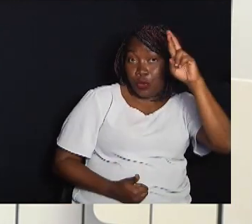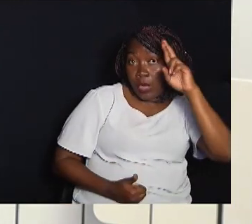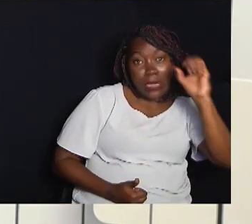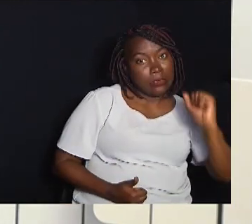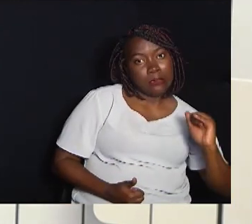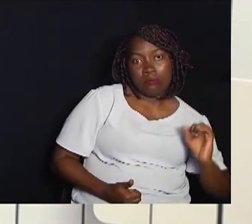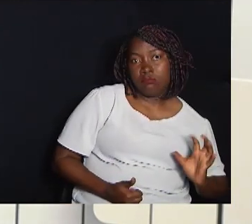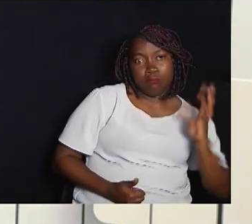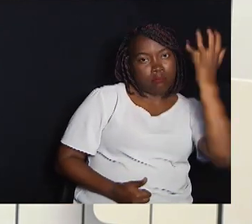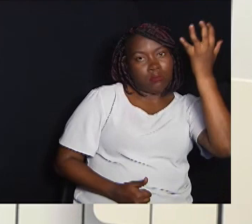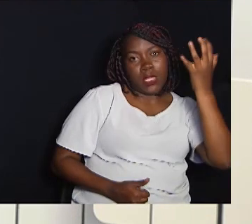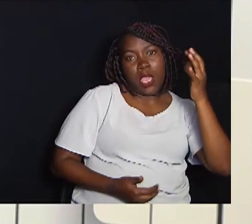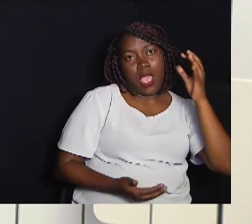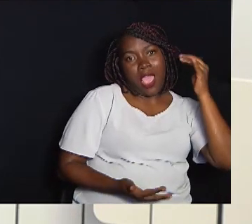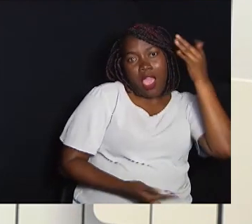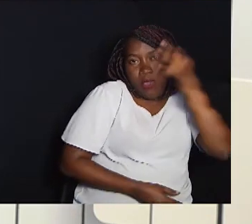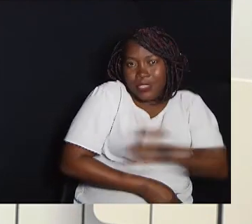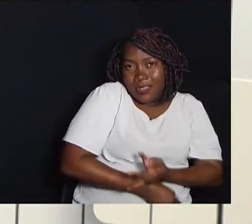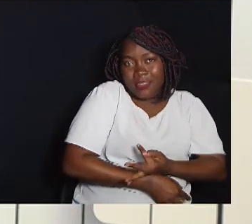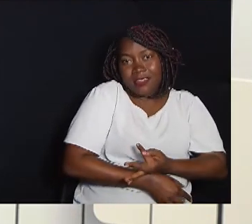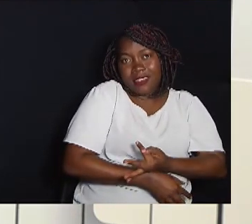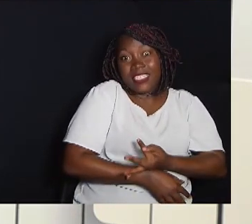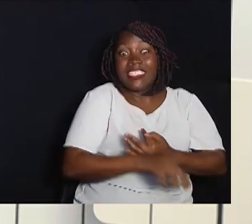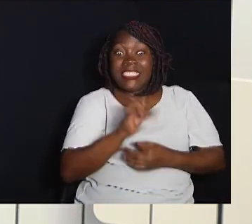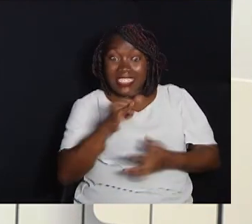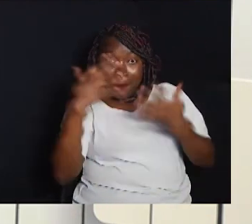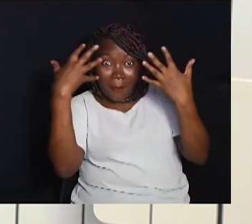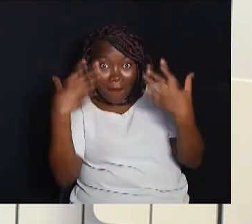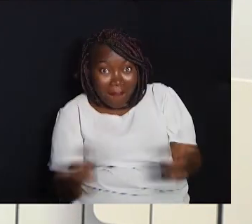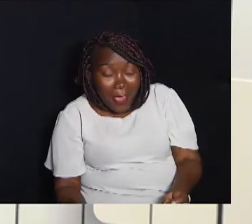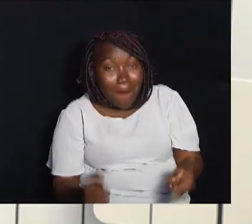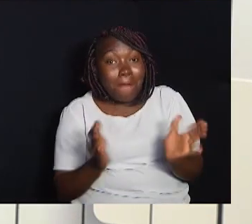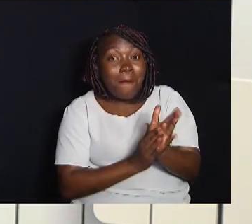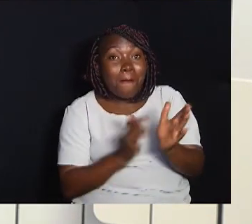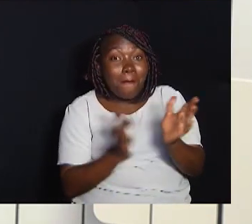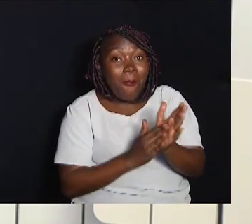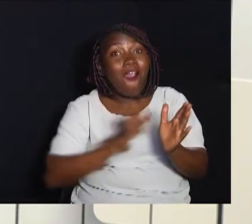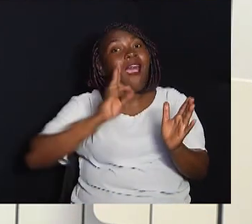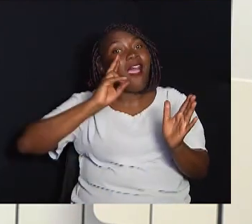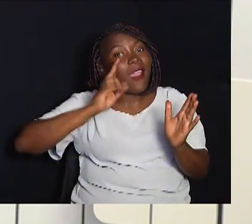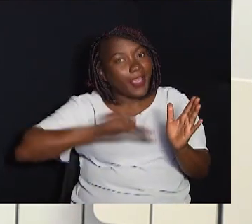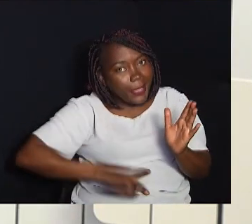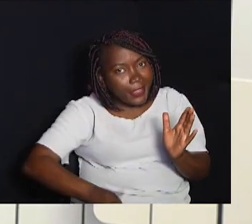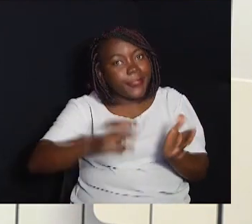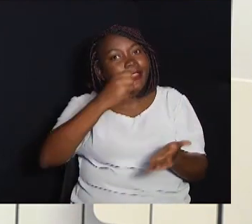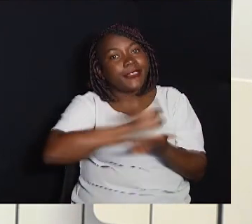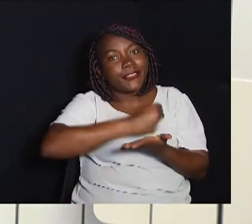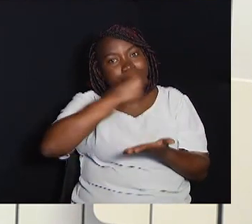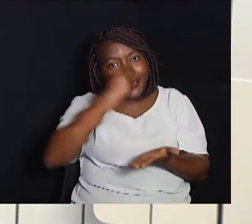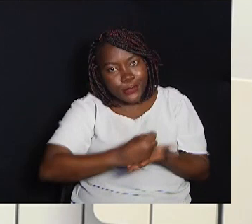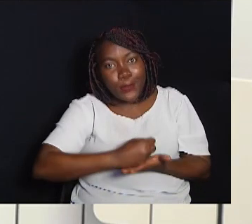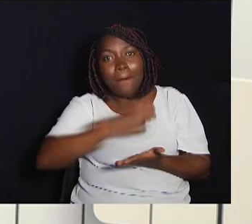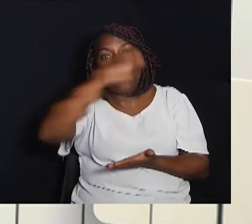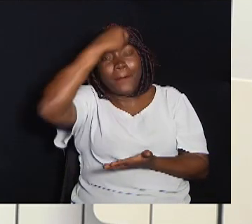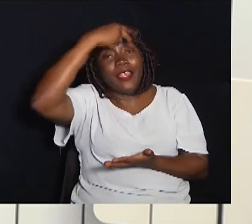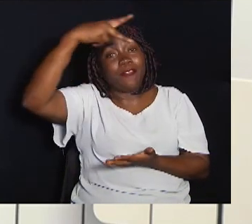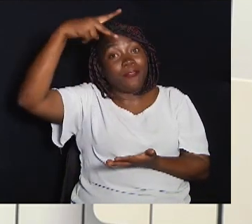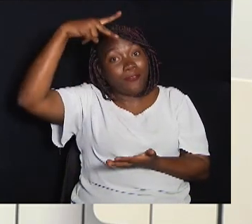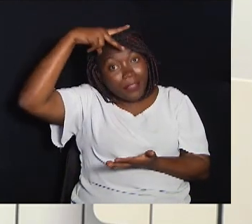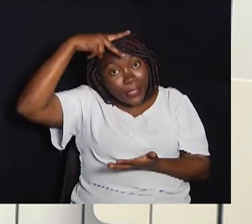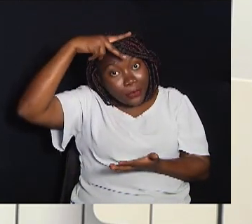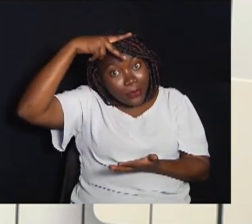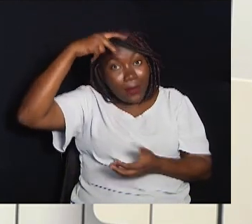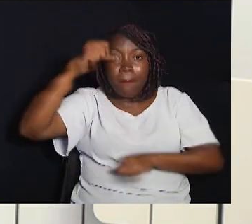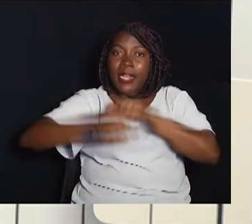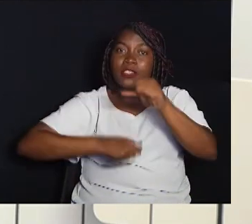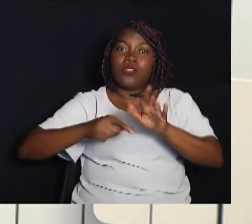ausência legal Caso seja aprovada, a proposta ainda terá que ser sancionada pelo prefeito Para que se torne